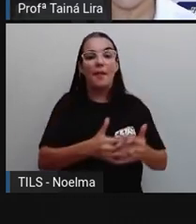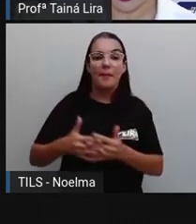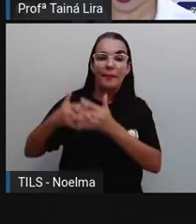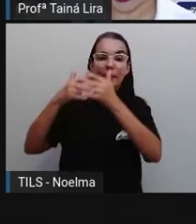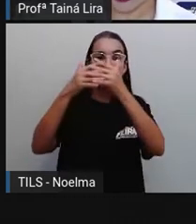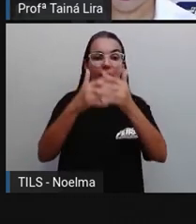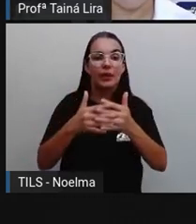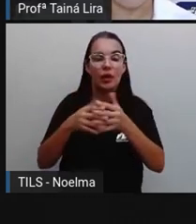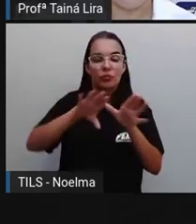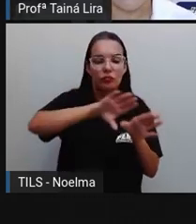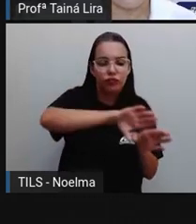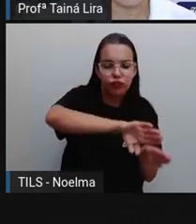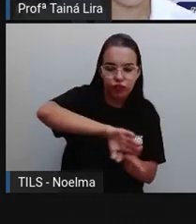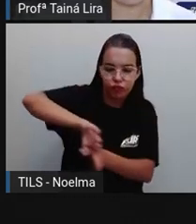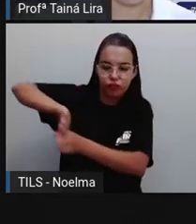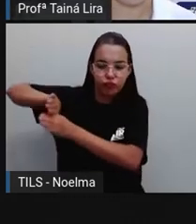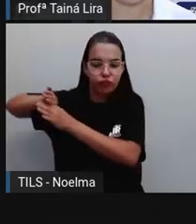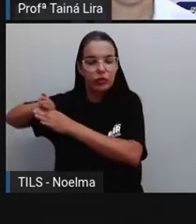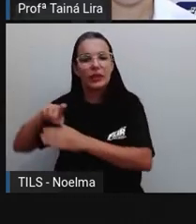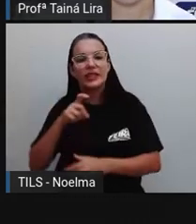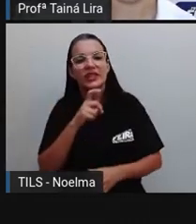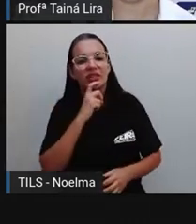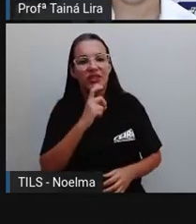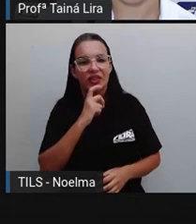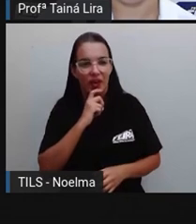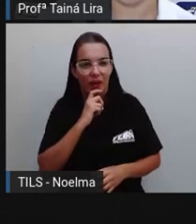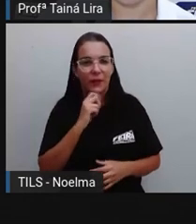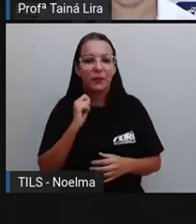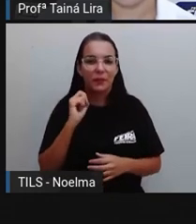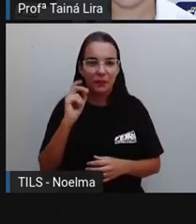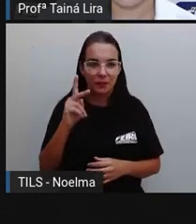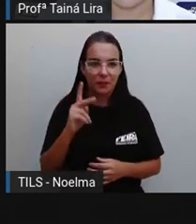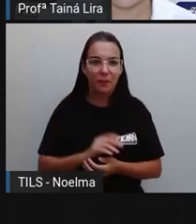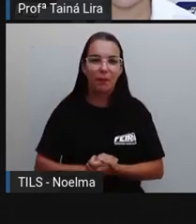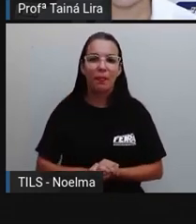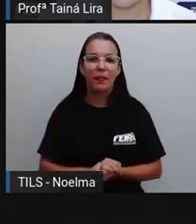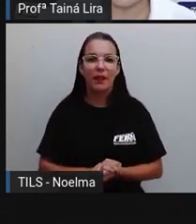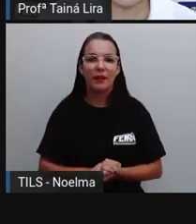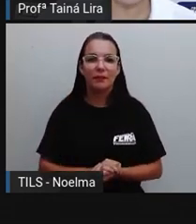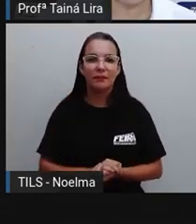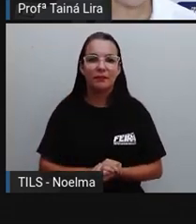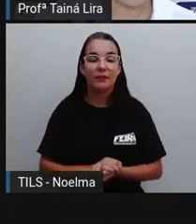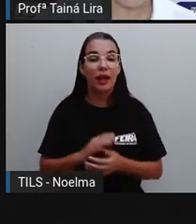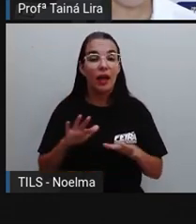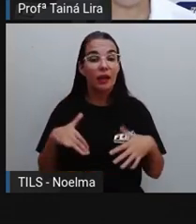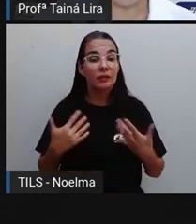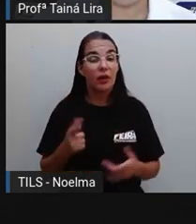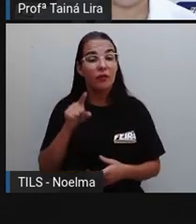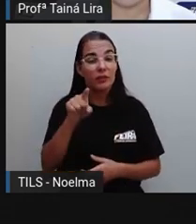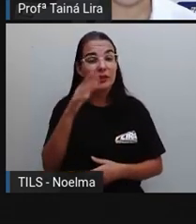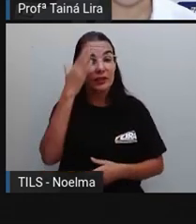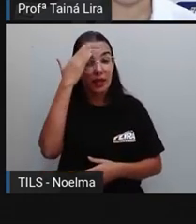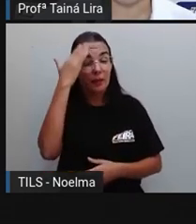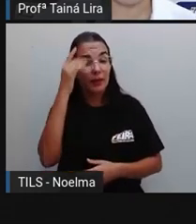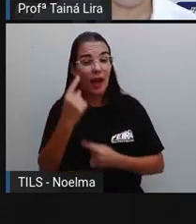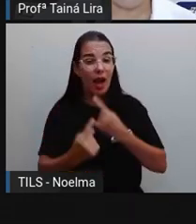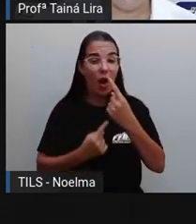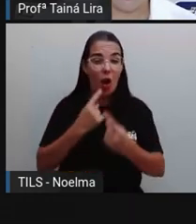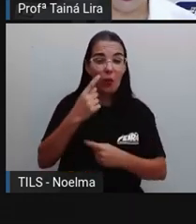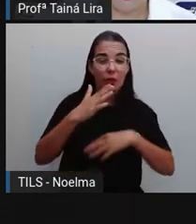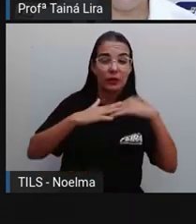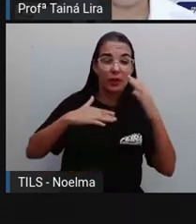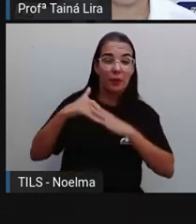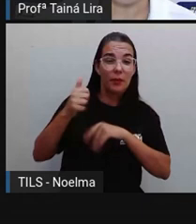e retirando toda aquela neve, né, todo aquele gelo. E vocês sabiam também que algumas